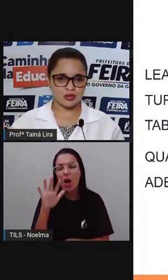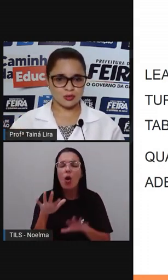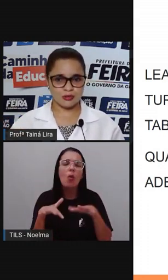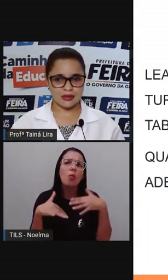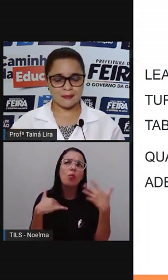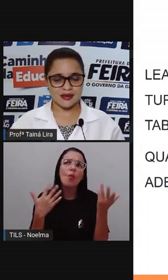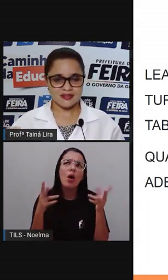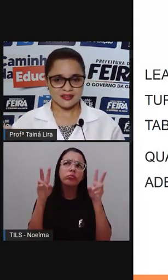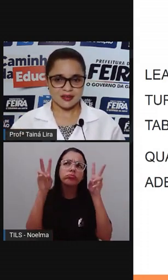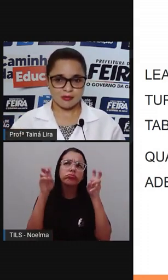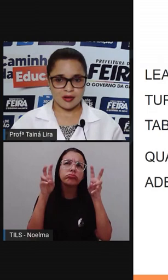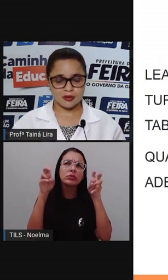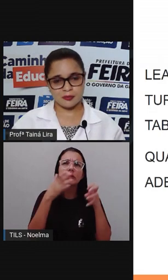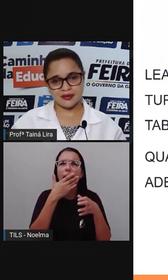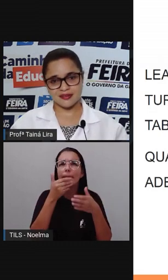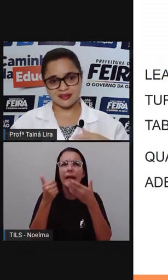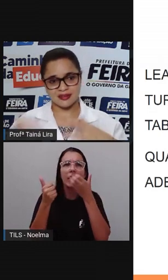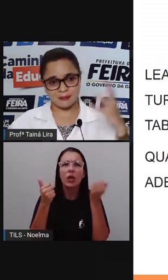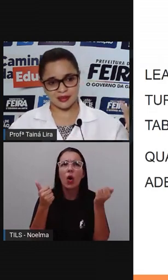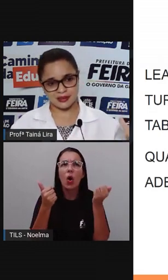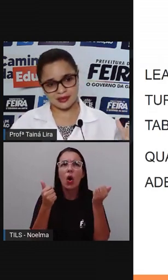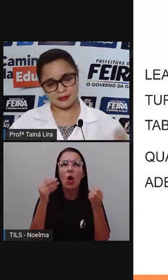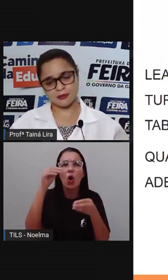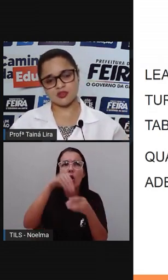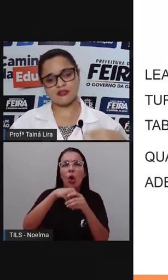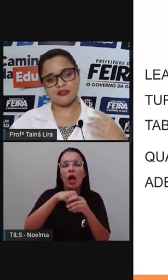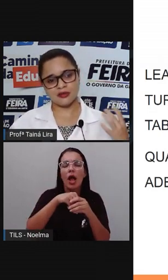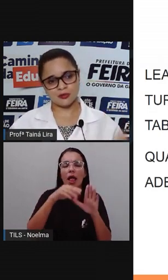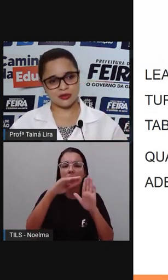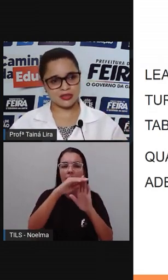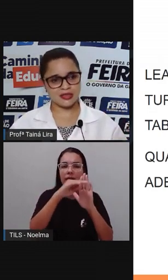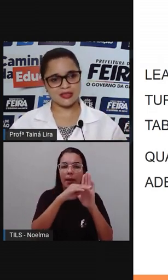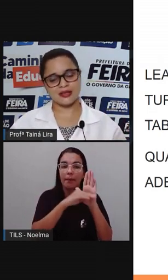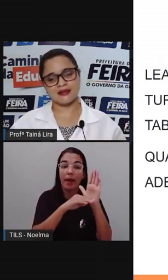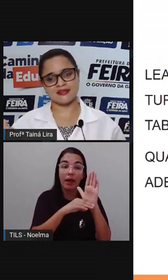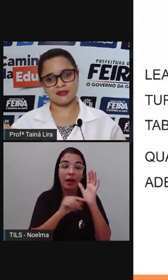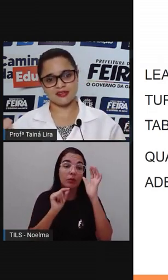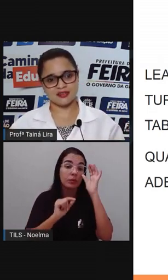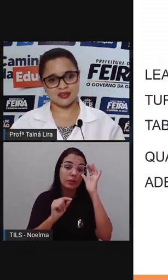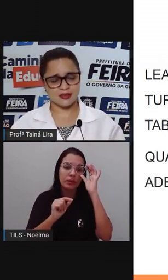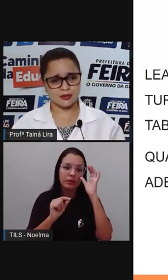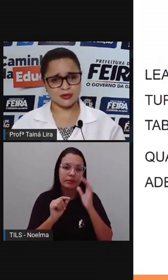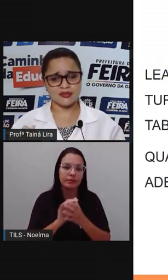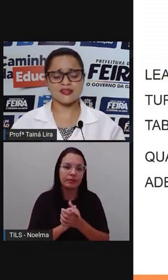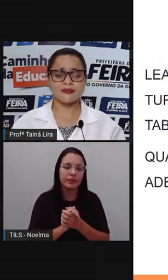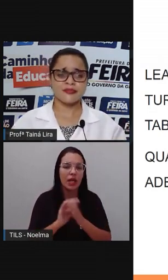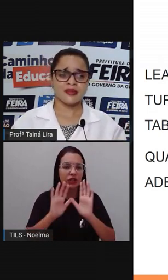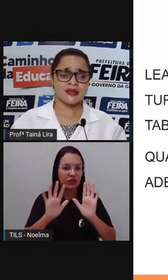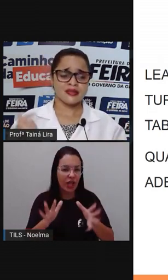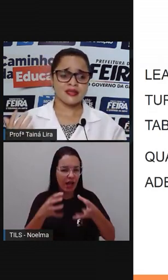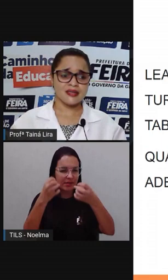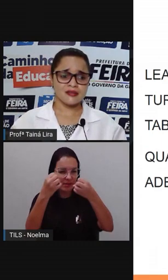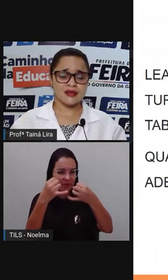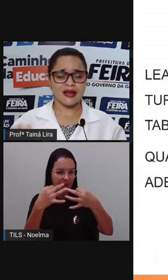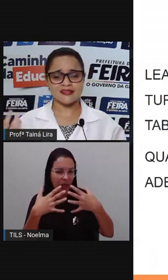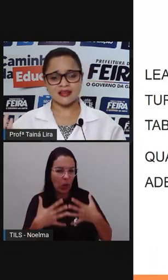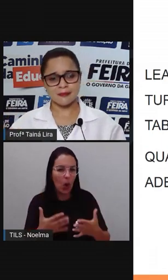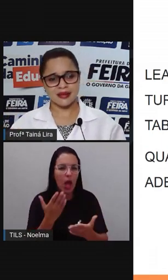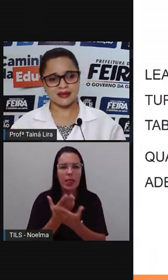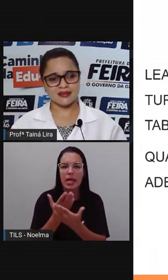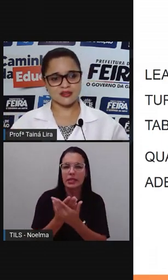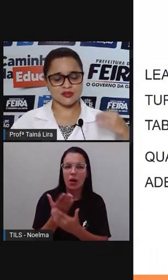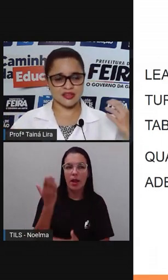título aí mais adequado para essa tabela? A Pró já falou aqui, né, Nas aulas anteriores, Que as